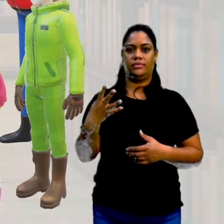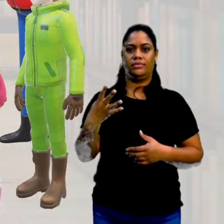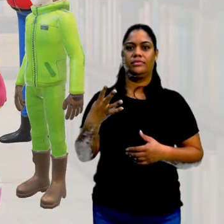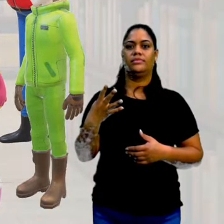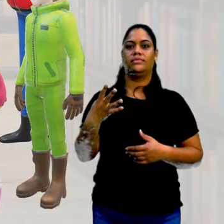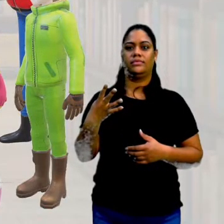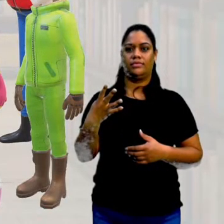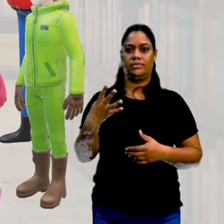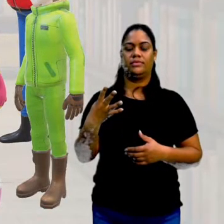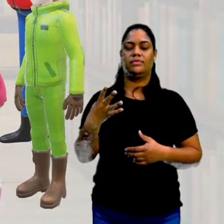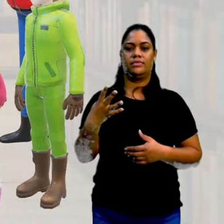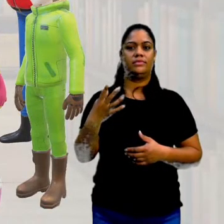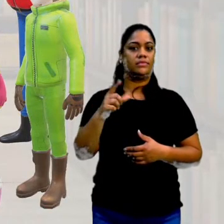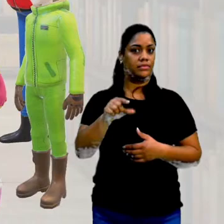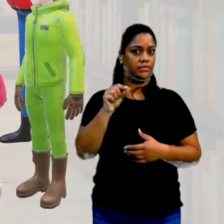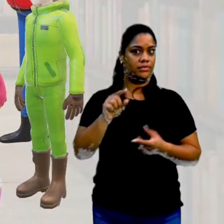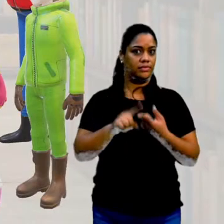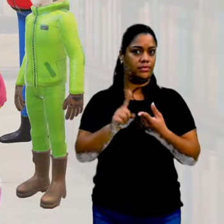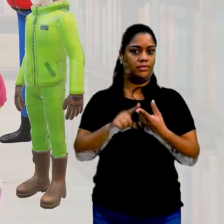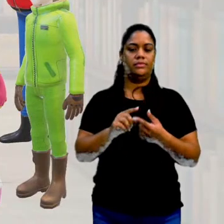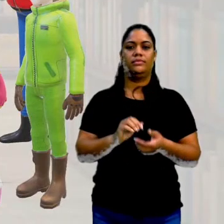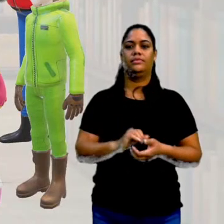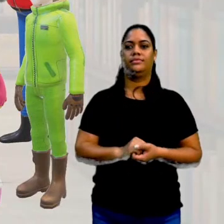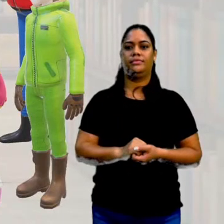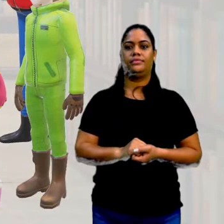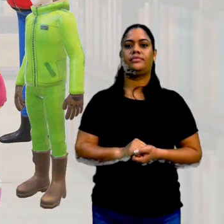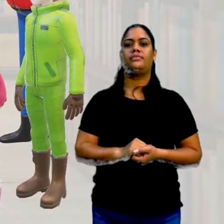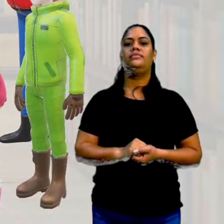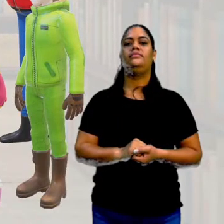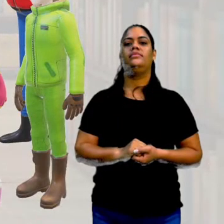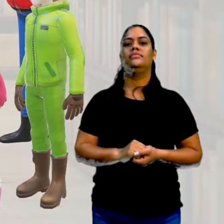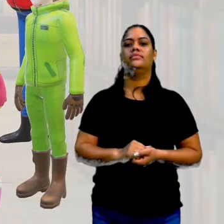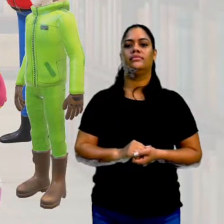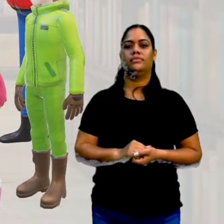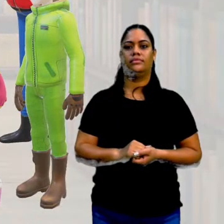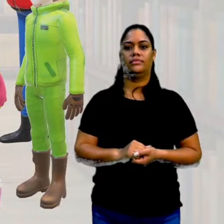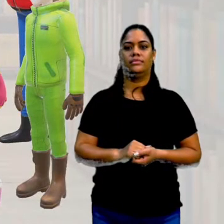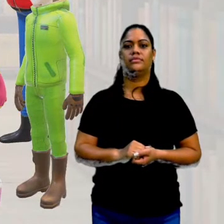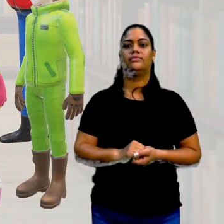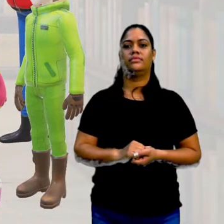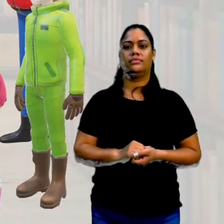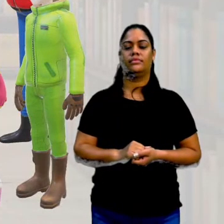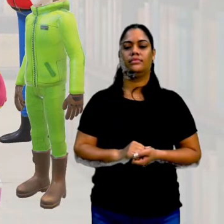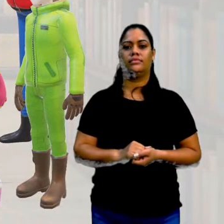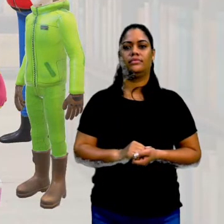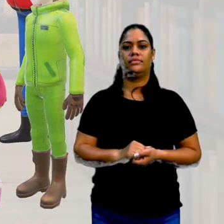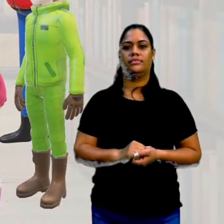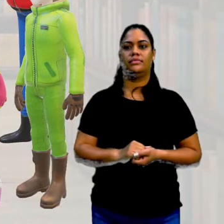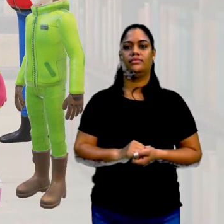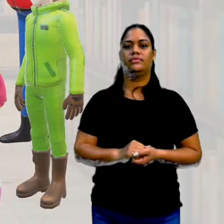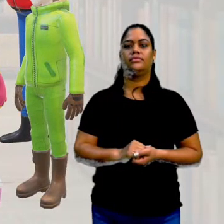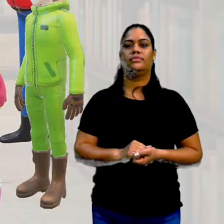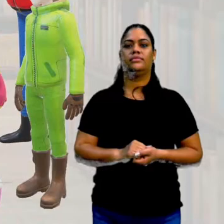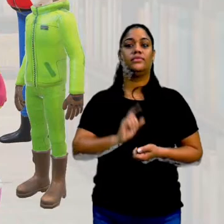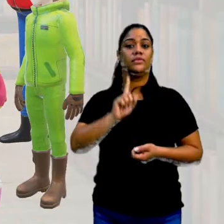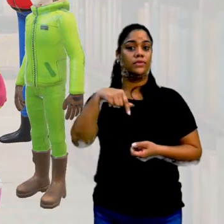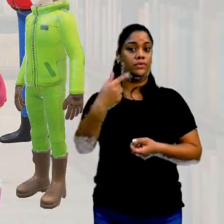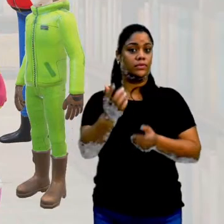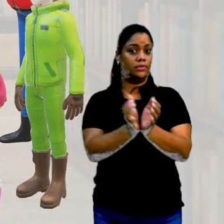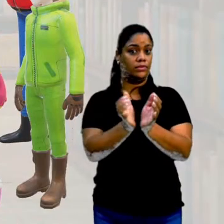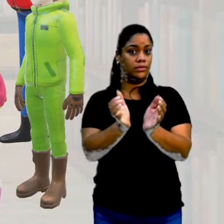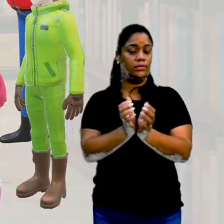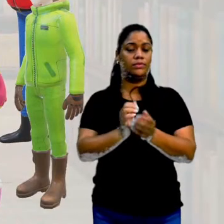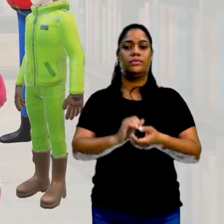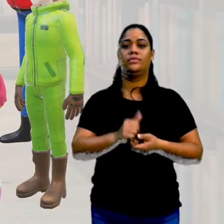Está certo? Vamos escolher esse daqui também. E no último grupo, e aqui seria a quinta. Então, você vai escolher. No último